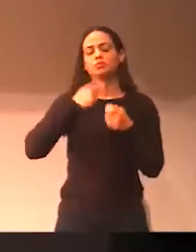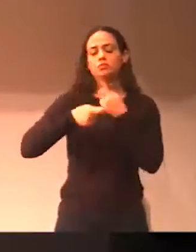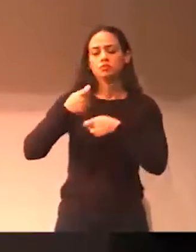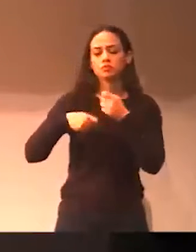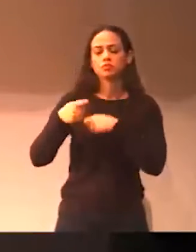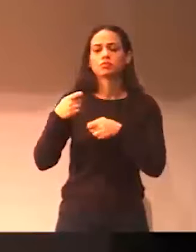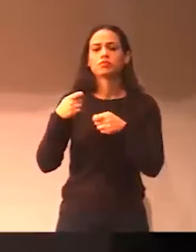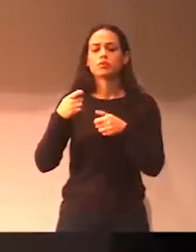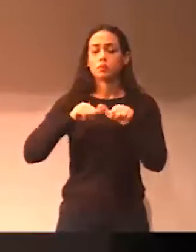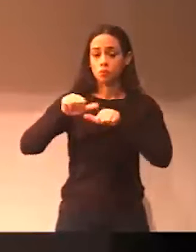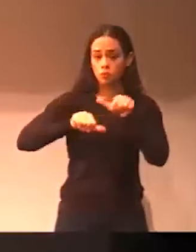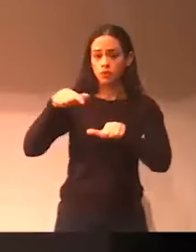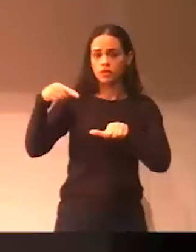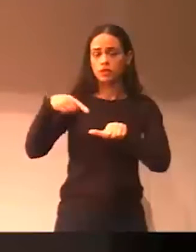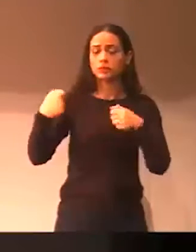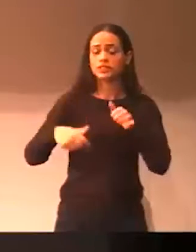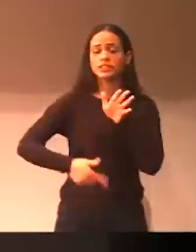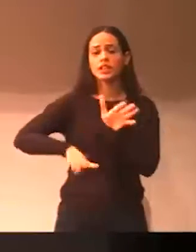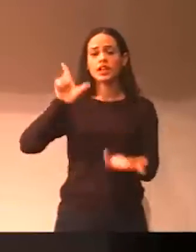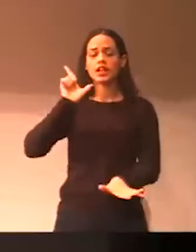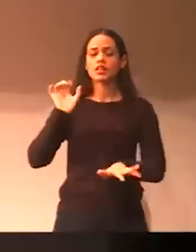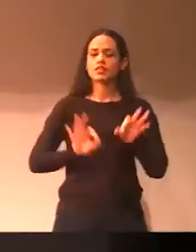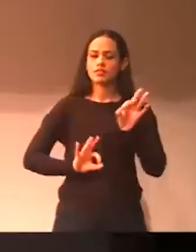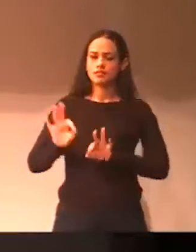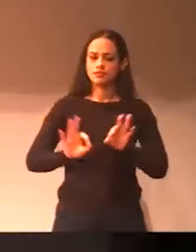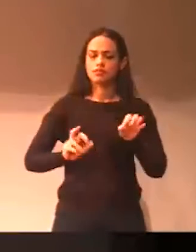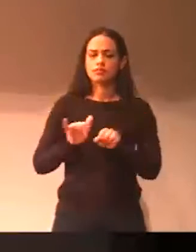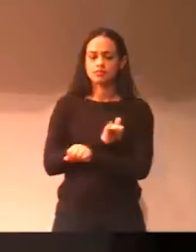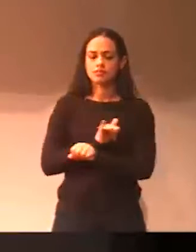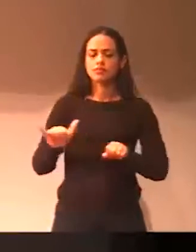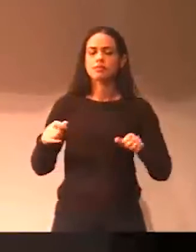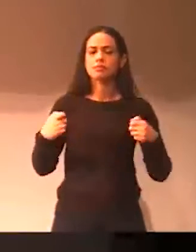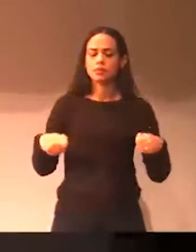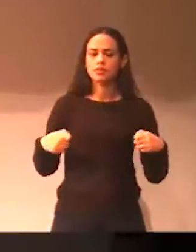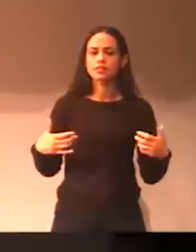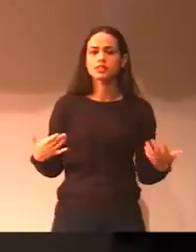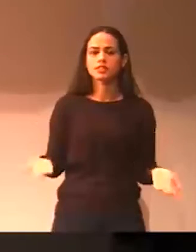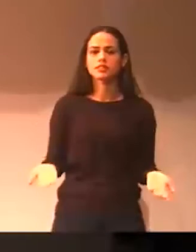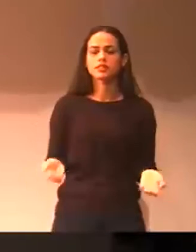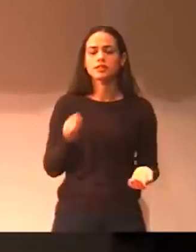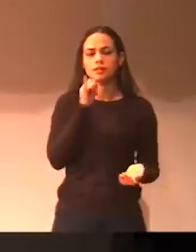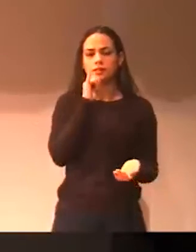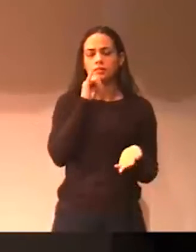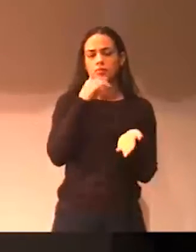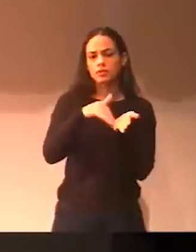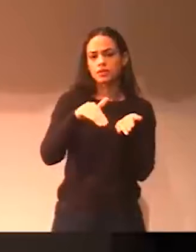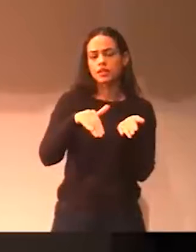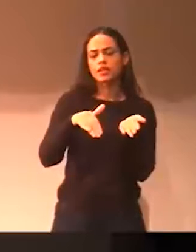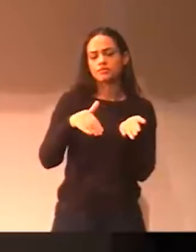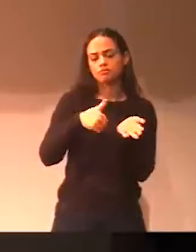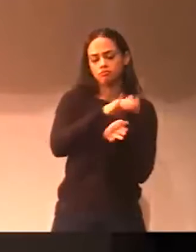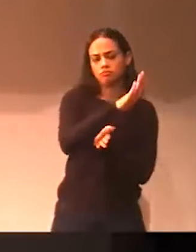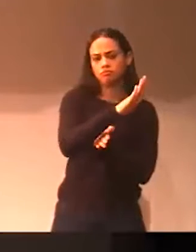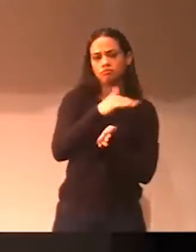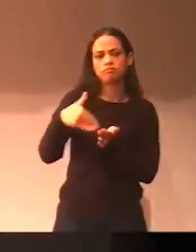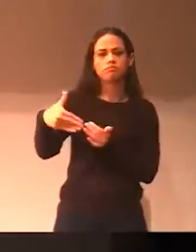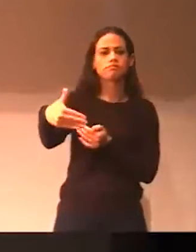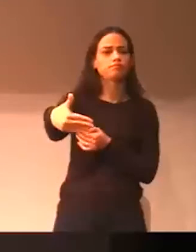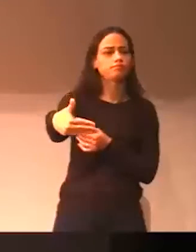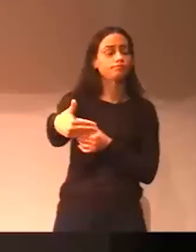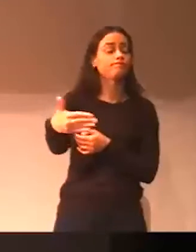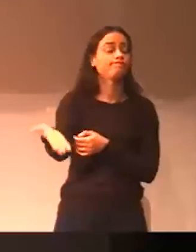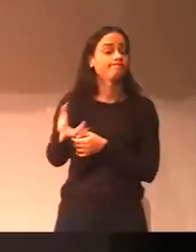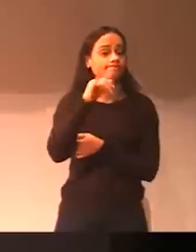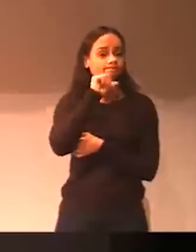Se tirou secretários agora, e não tem planejamento, o resultado, a gente já sabe que infelizmente não é positivo, é um resultado ruim.